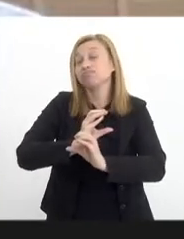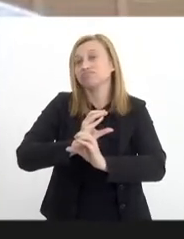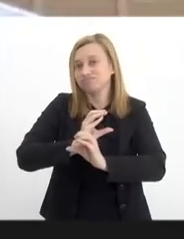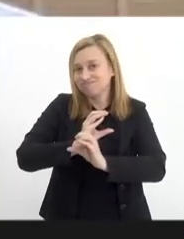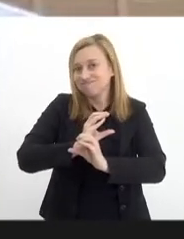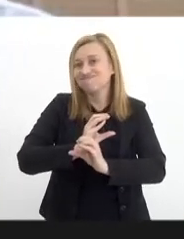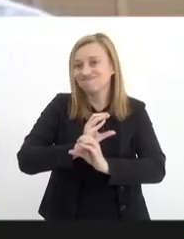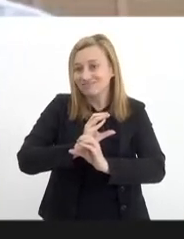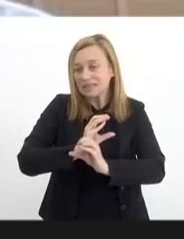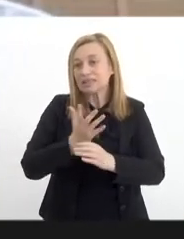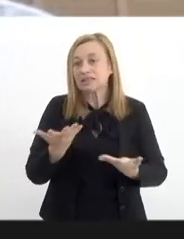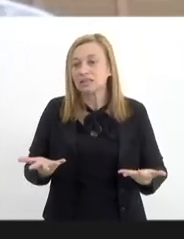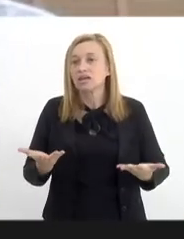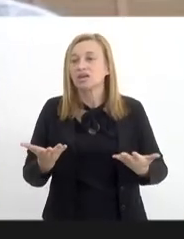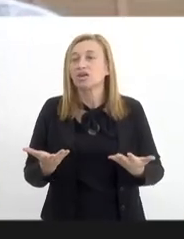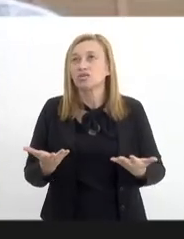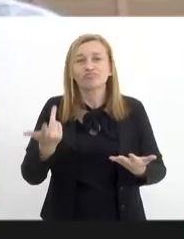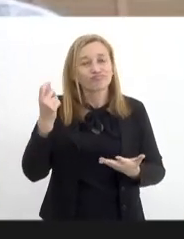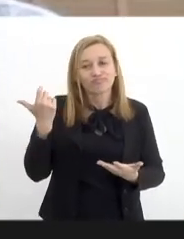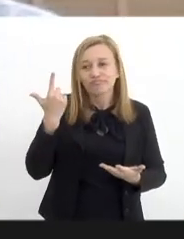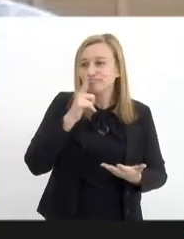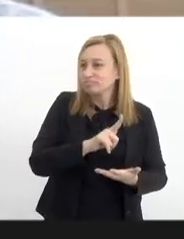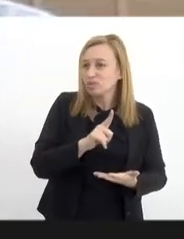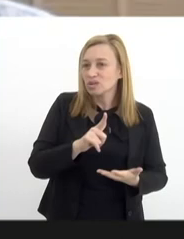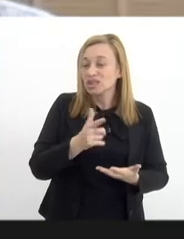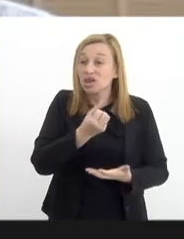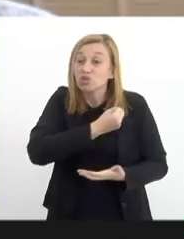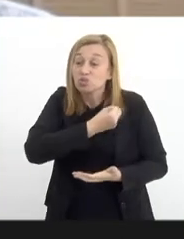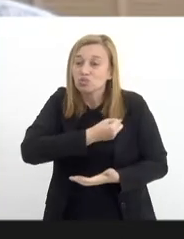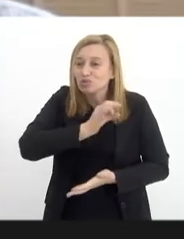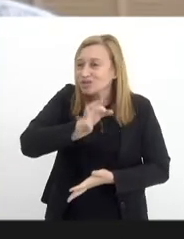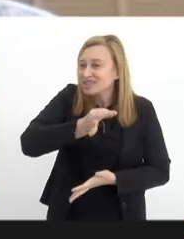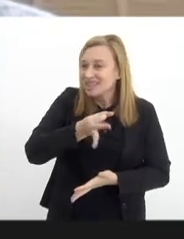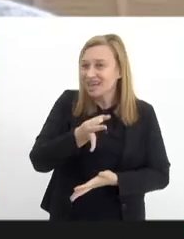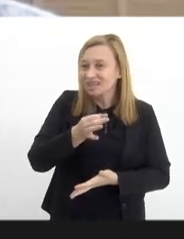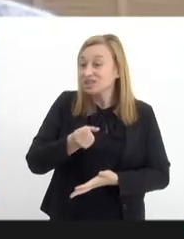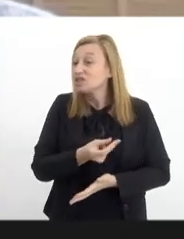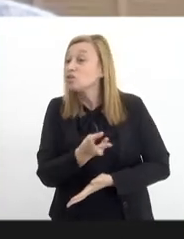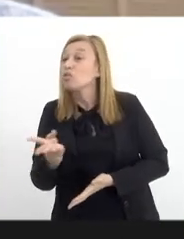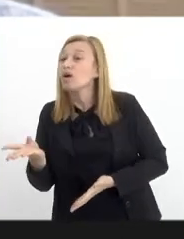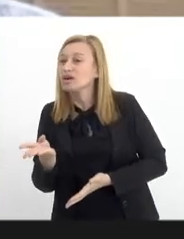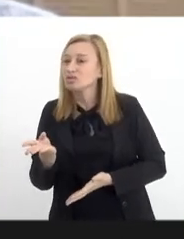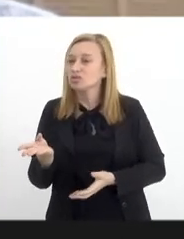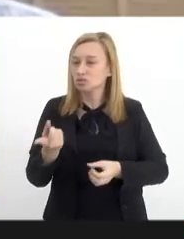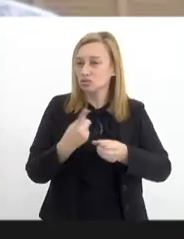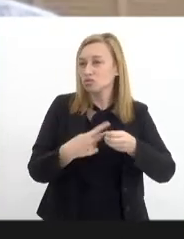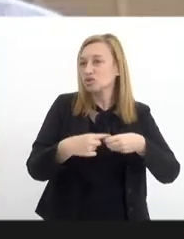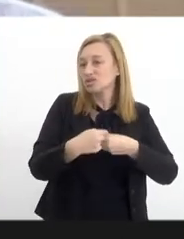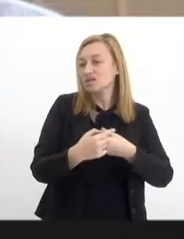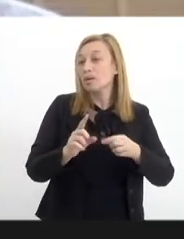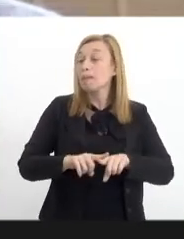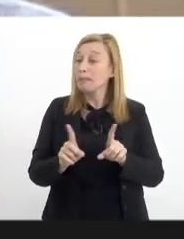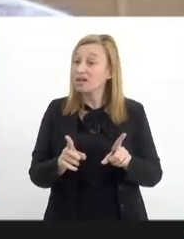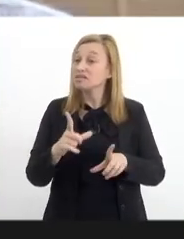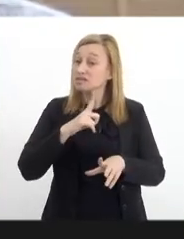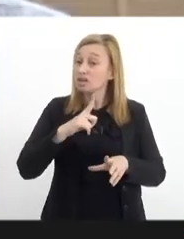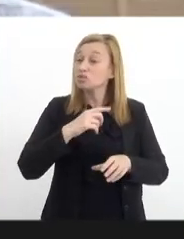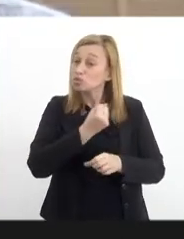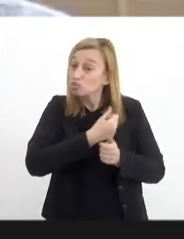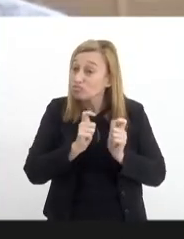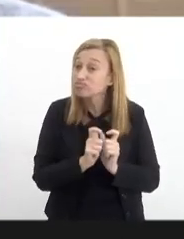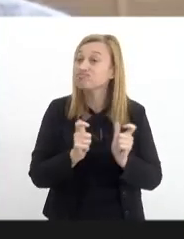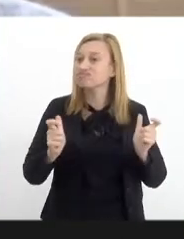grande, a gente não consegue dados estatísticas precisas de um município, mas a gente tem uma demanda